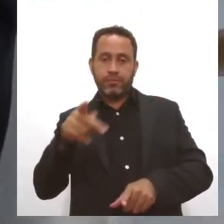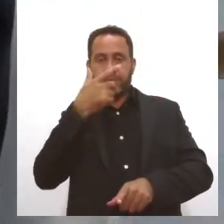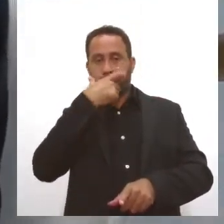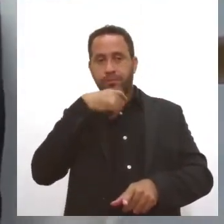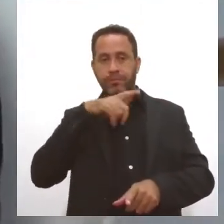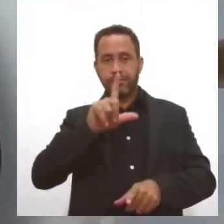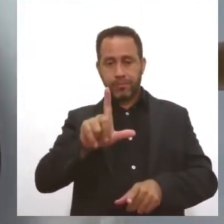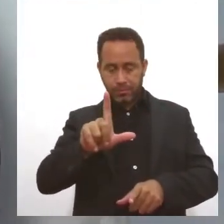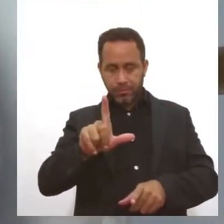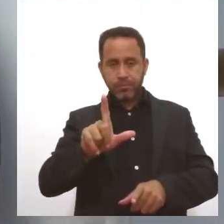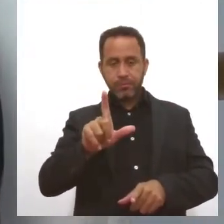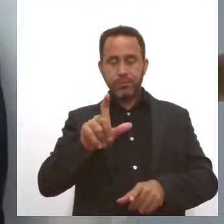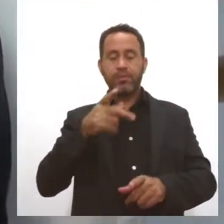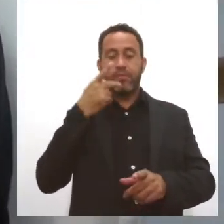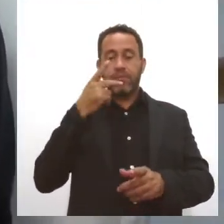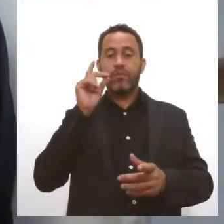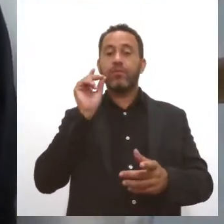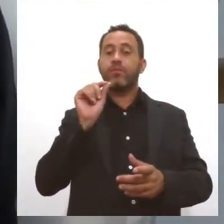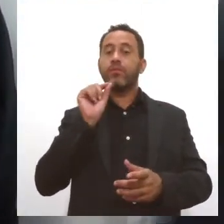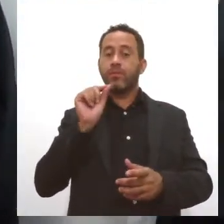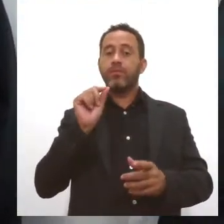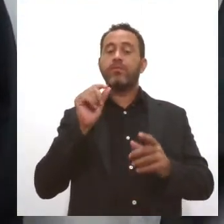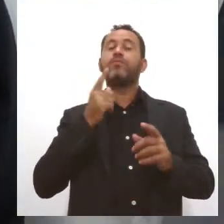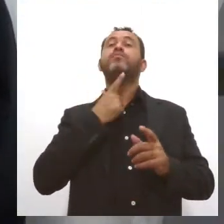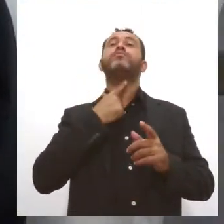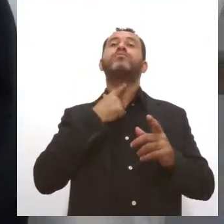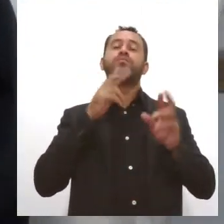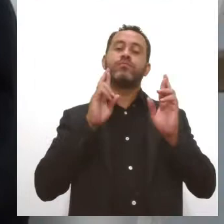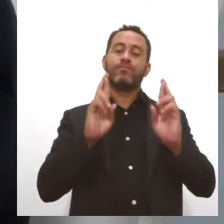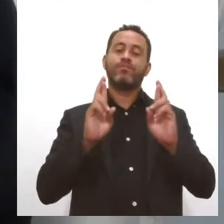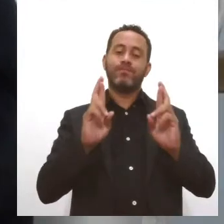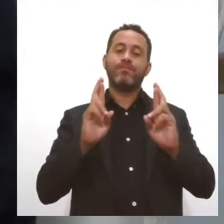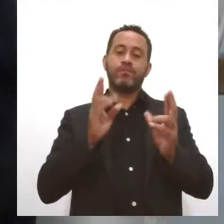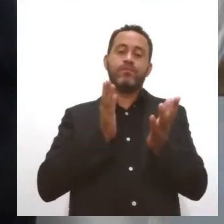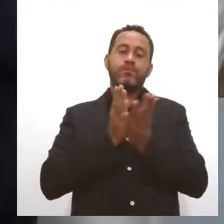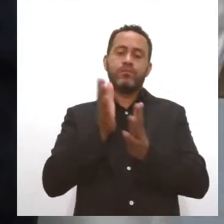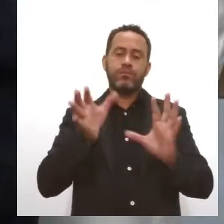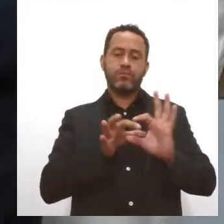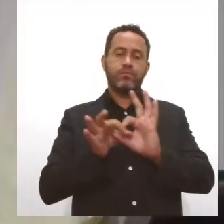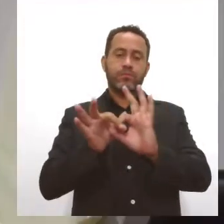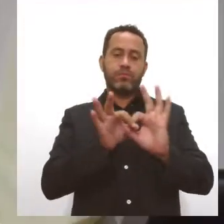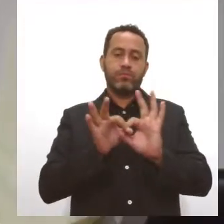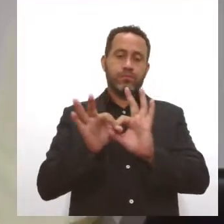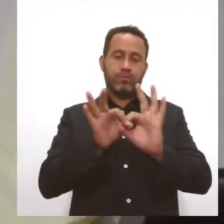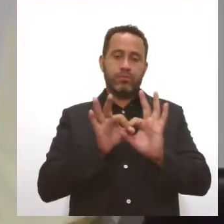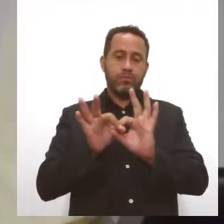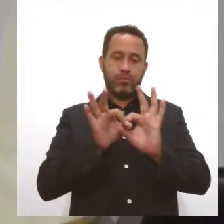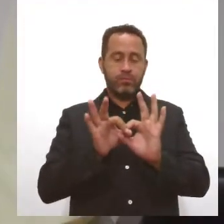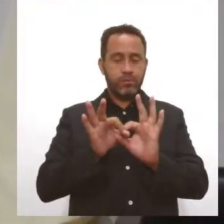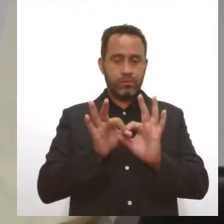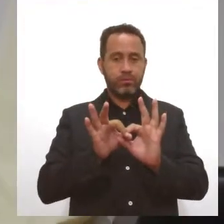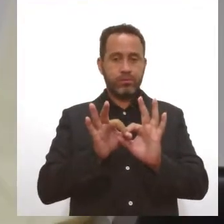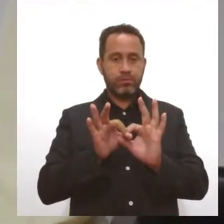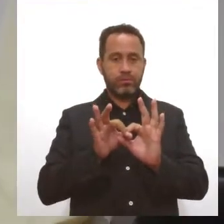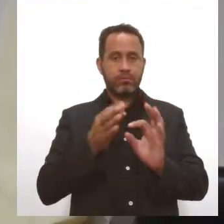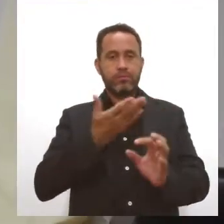Luciano Bispo, afirmou que a perspectiva é de continuidade da boa relação que sempre existiu. Eu, como